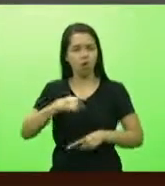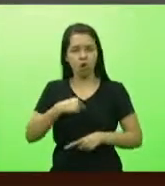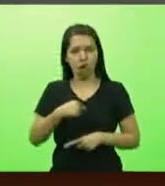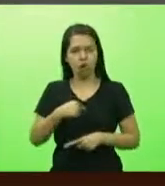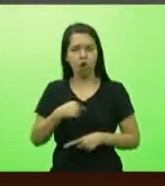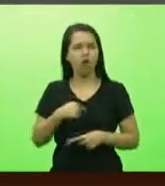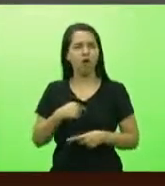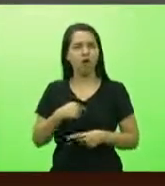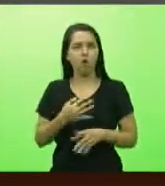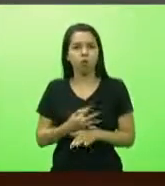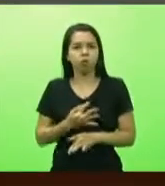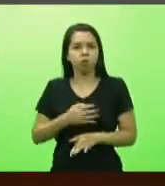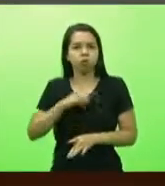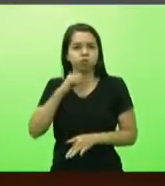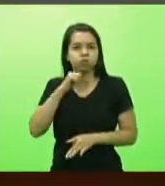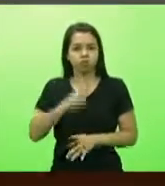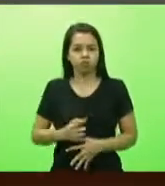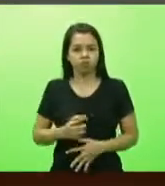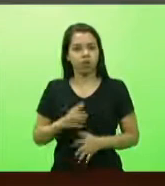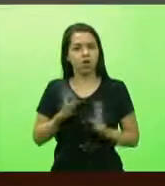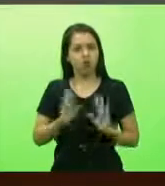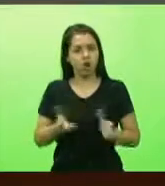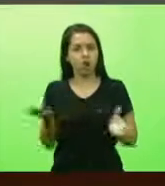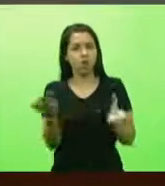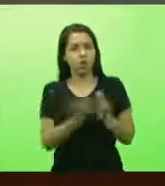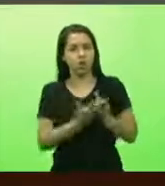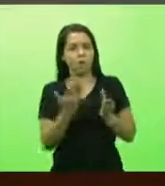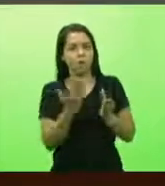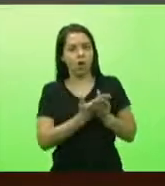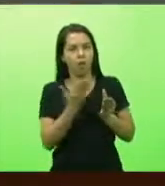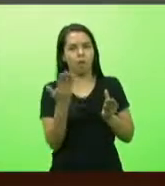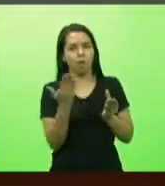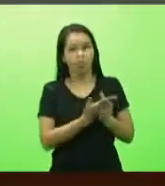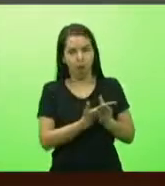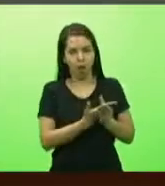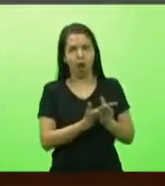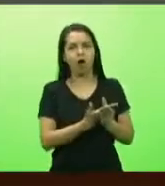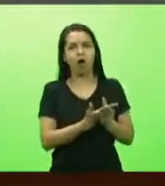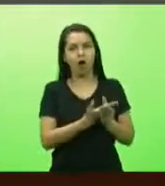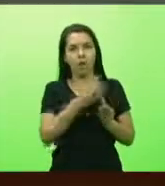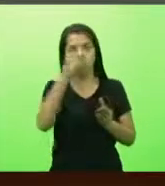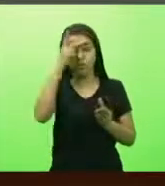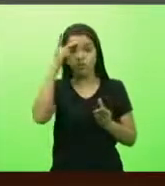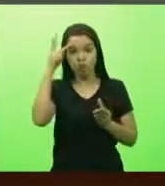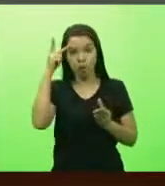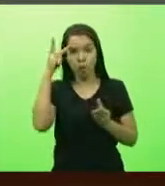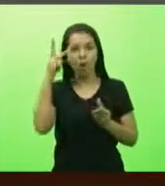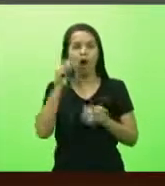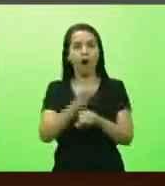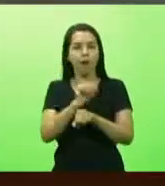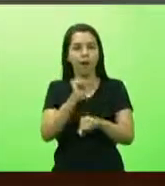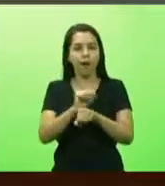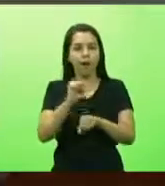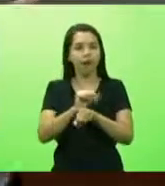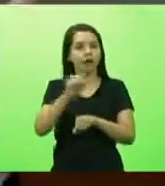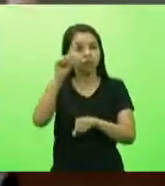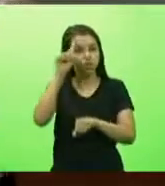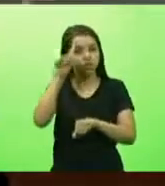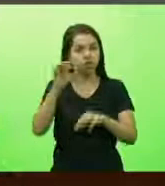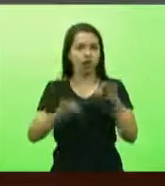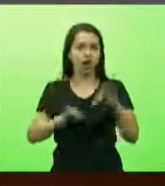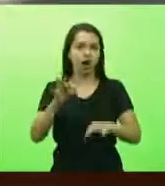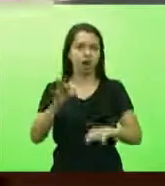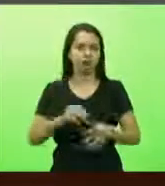processos dos outros que estão esperando a data do julgamento. é um